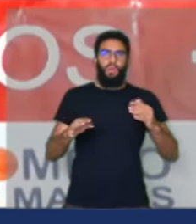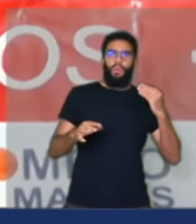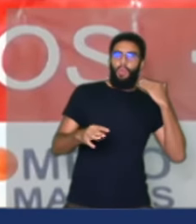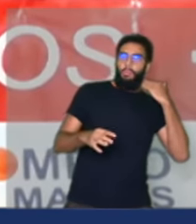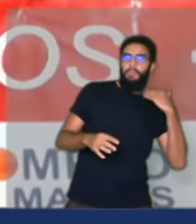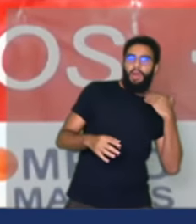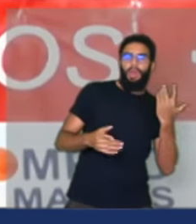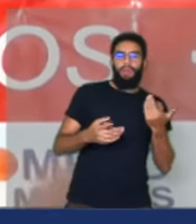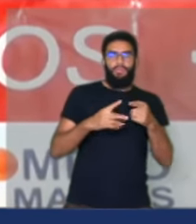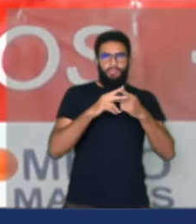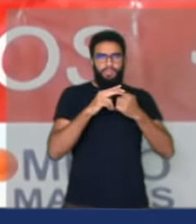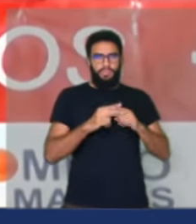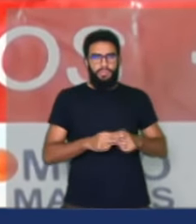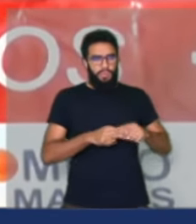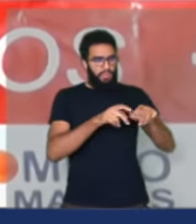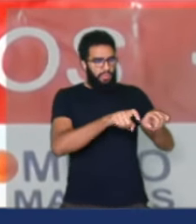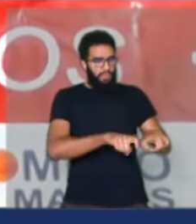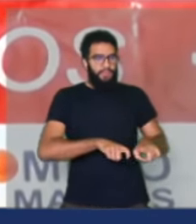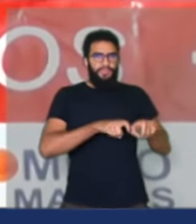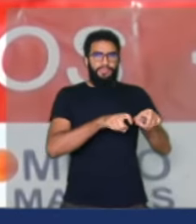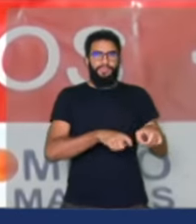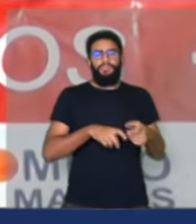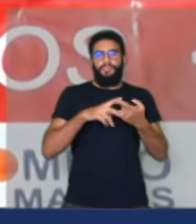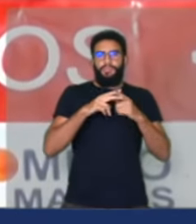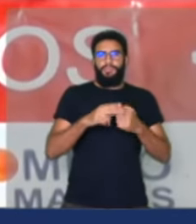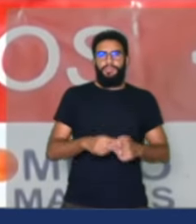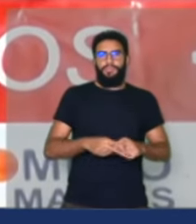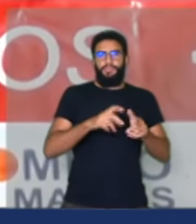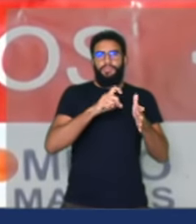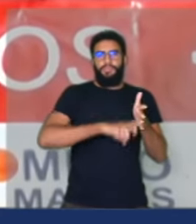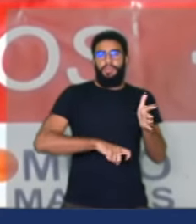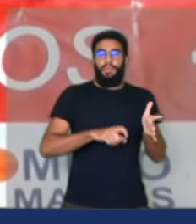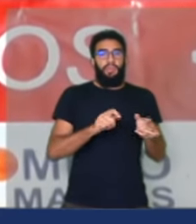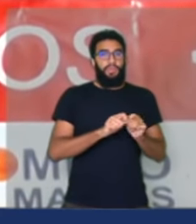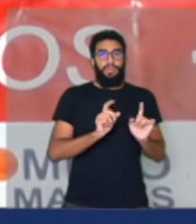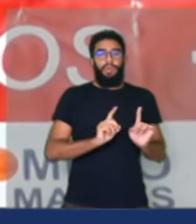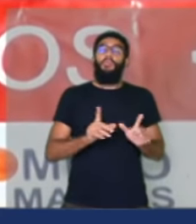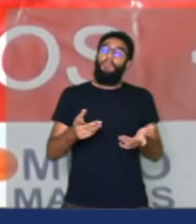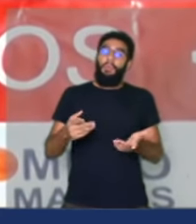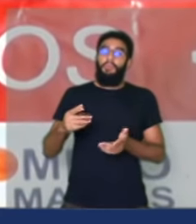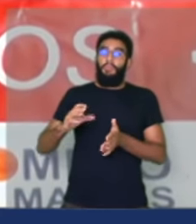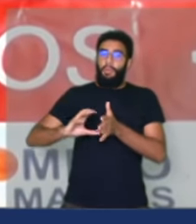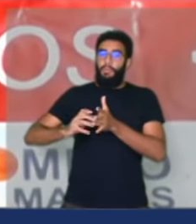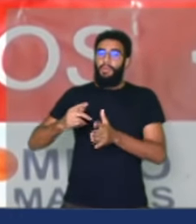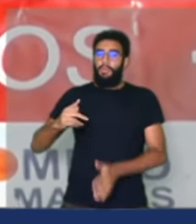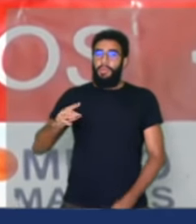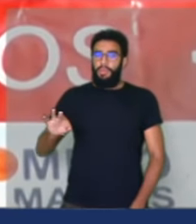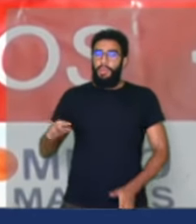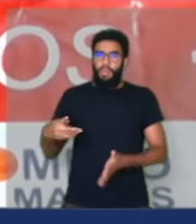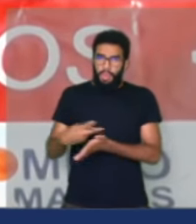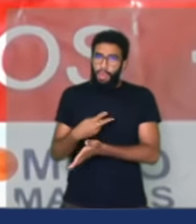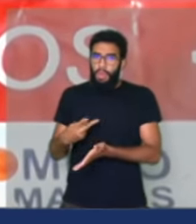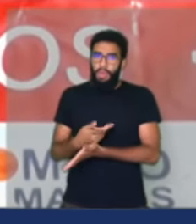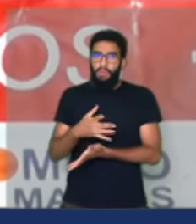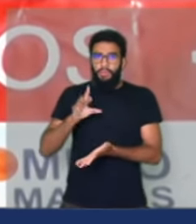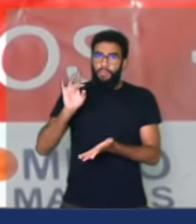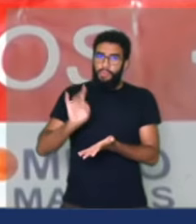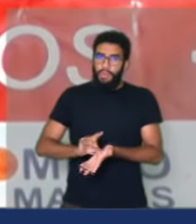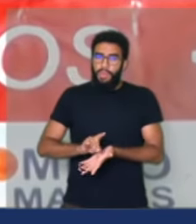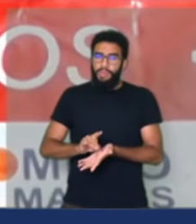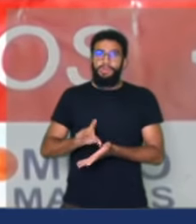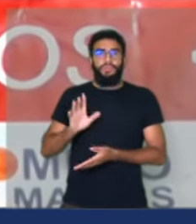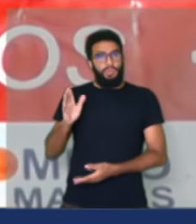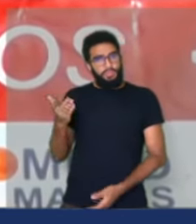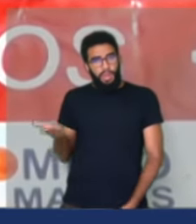agrária, a reforma tributária, coisas que não foram feitas. O PD errou. Aliás, já teve a sua chance de